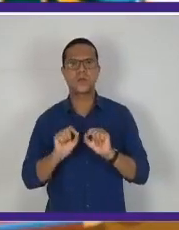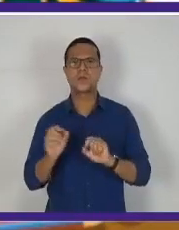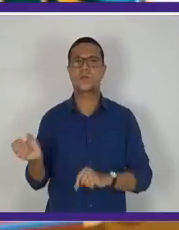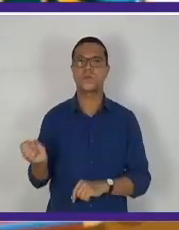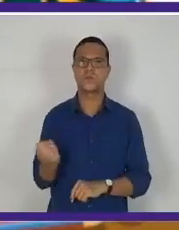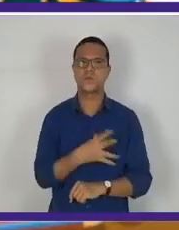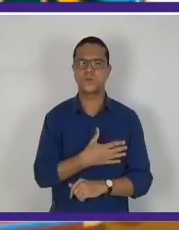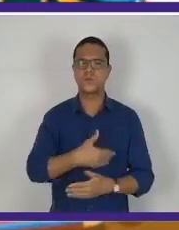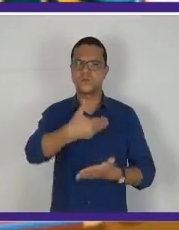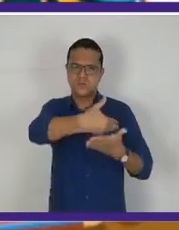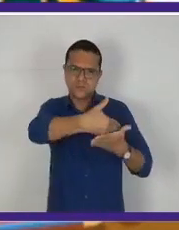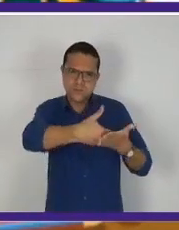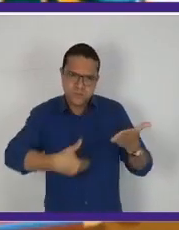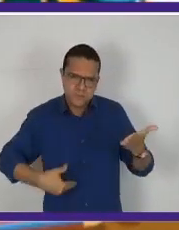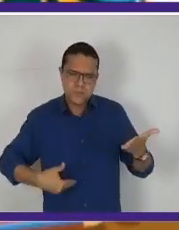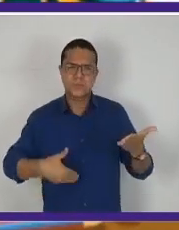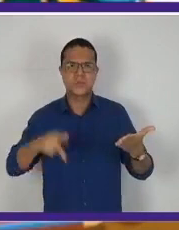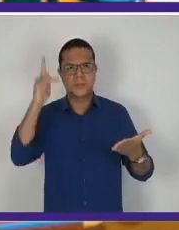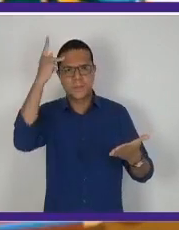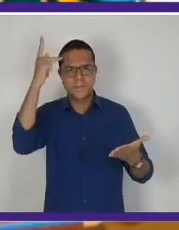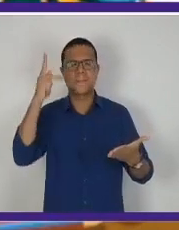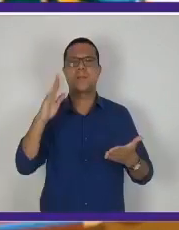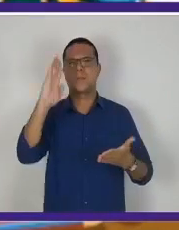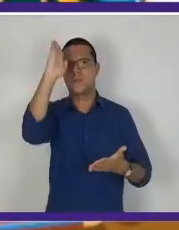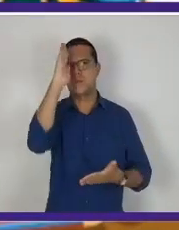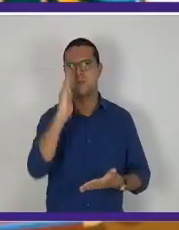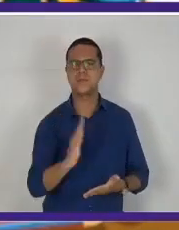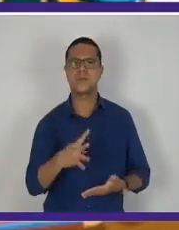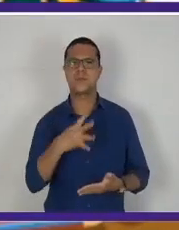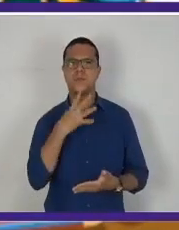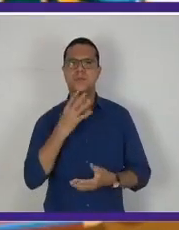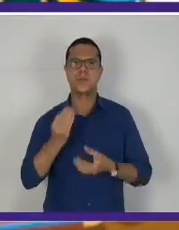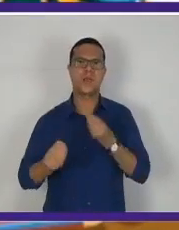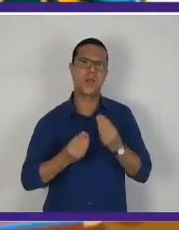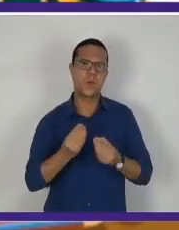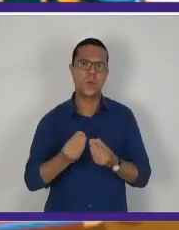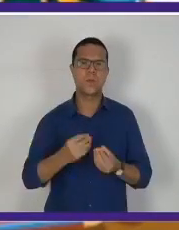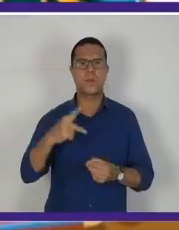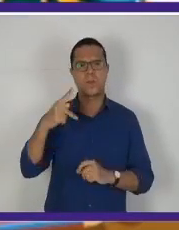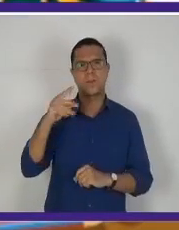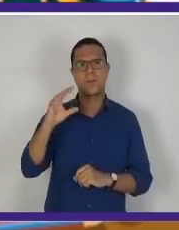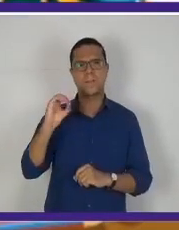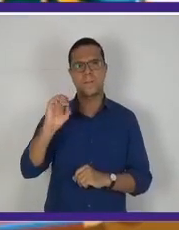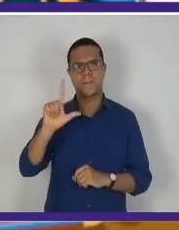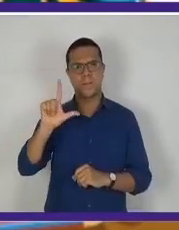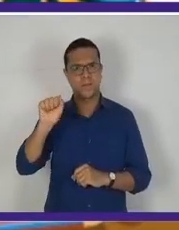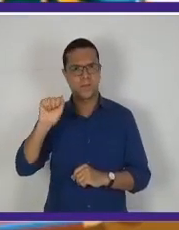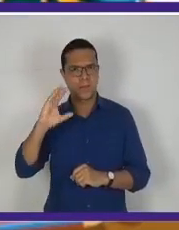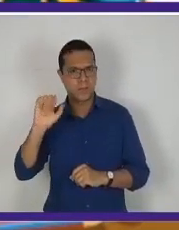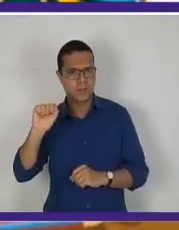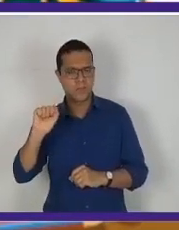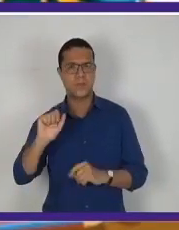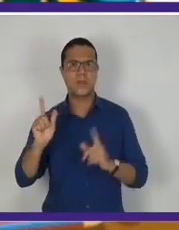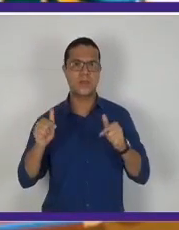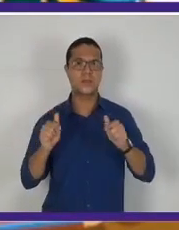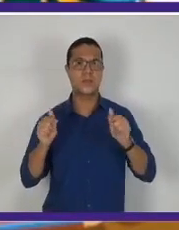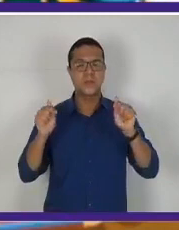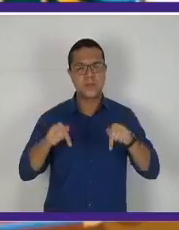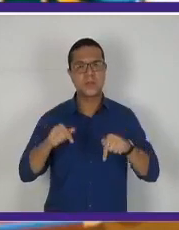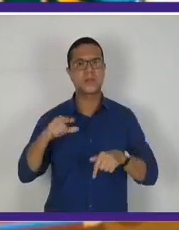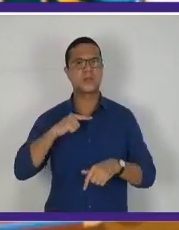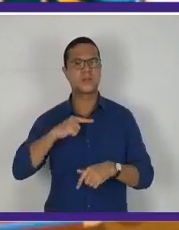nova carta para o Brasil. A conhecida polaca. Então, aqui, temos